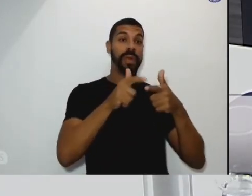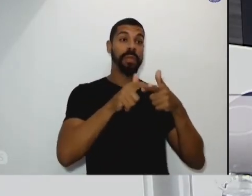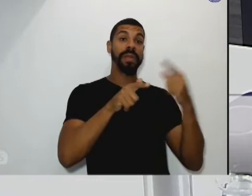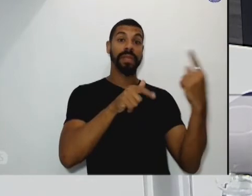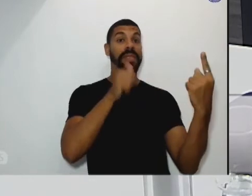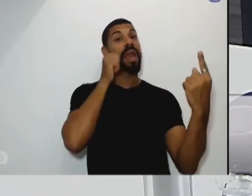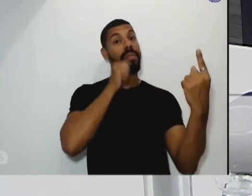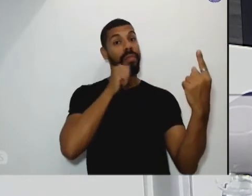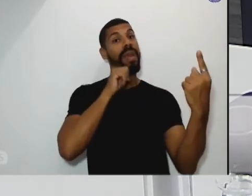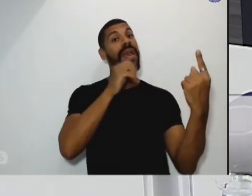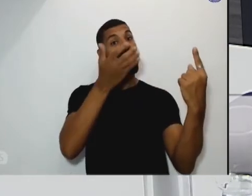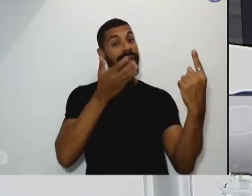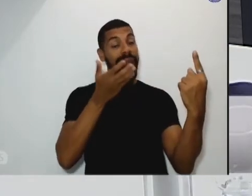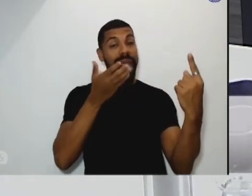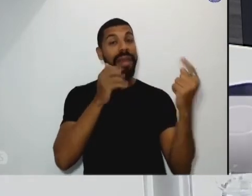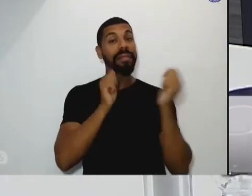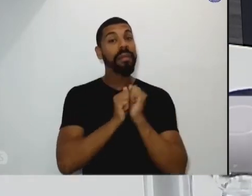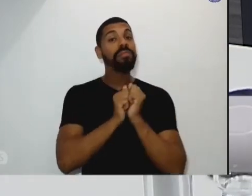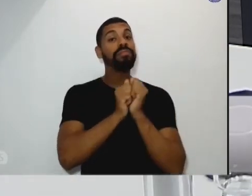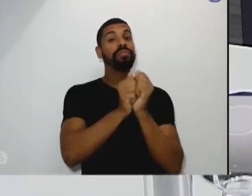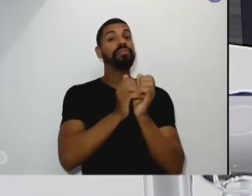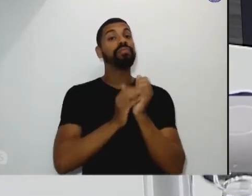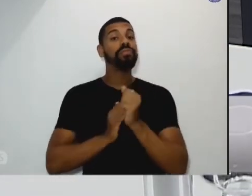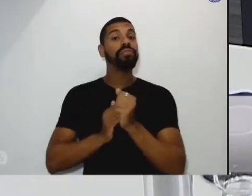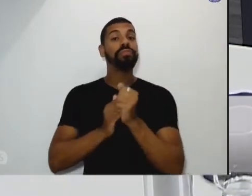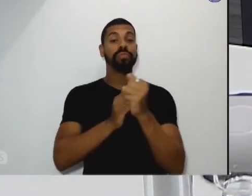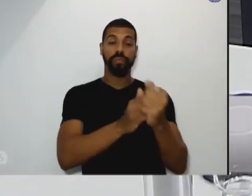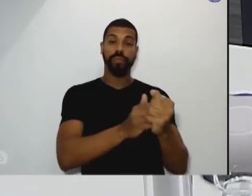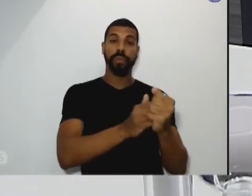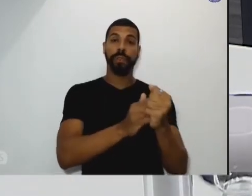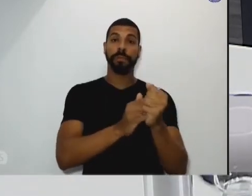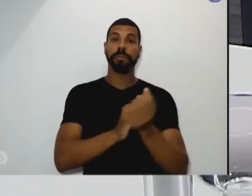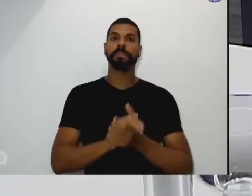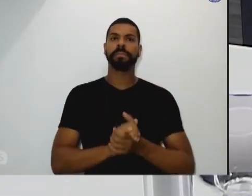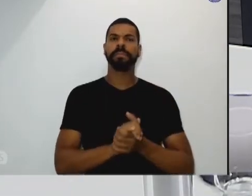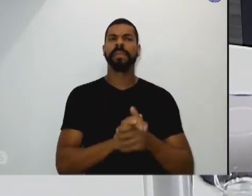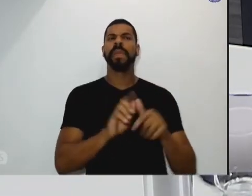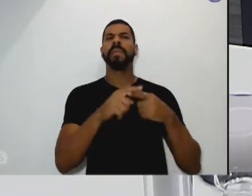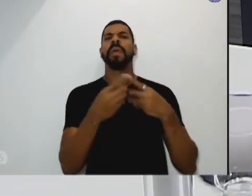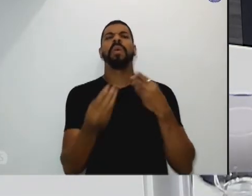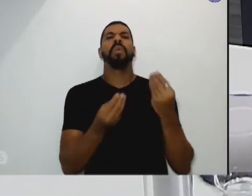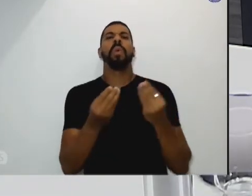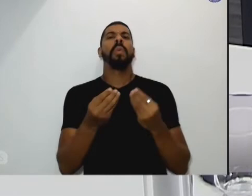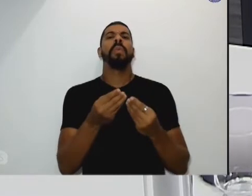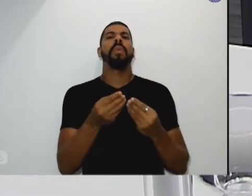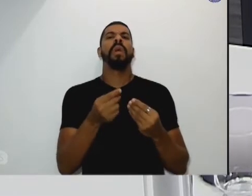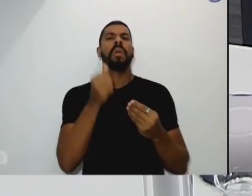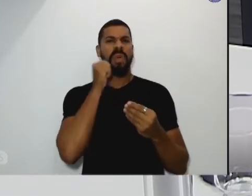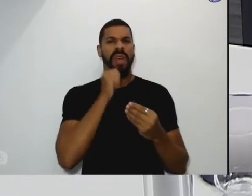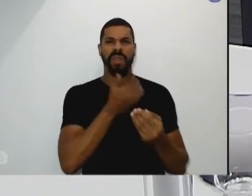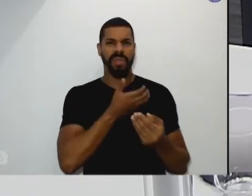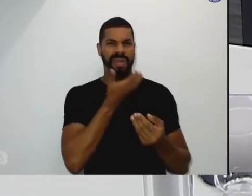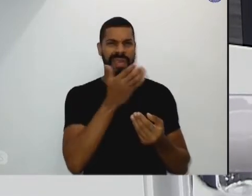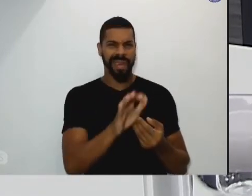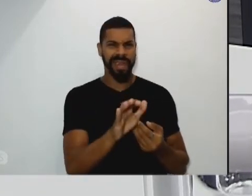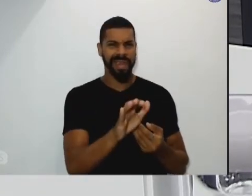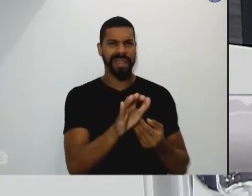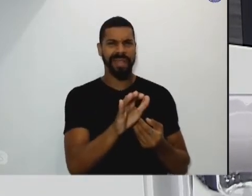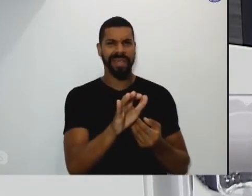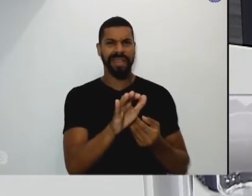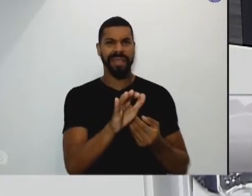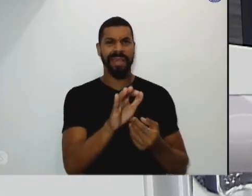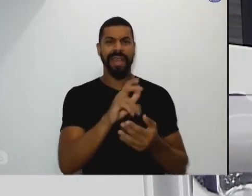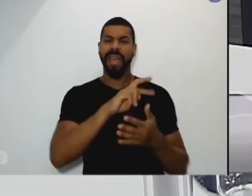acompanhamento aí vocês podem pensar mas como que não vai querer o acompanhamento por diversas